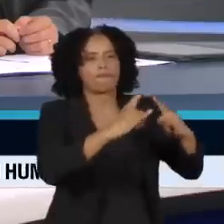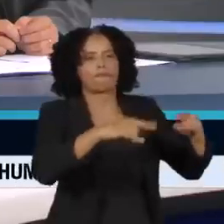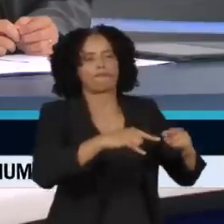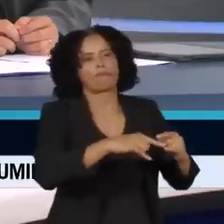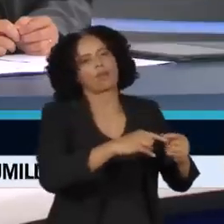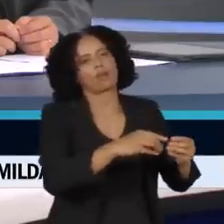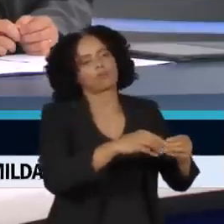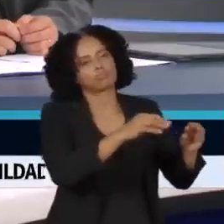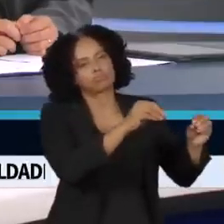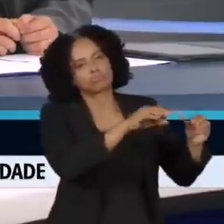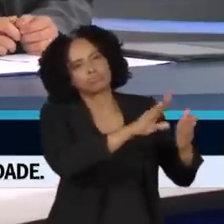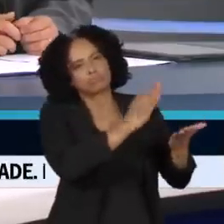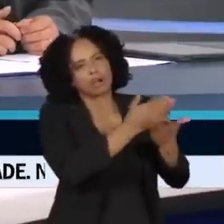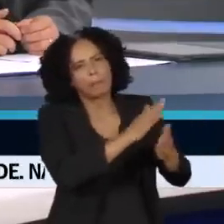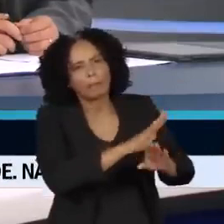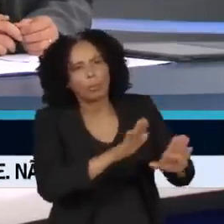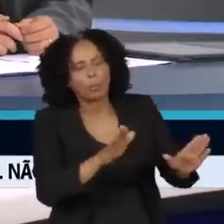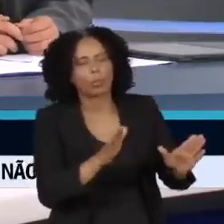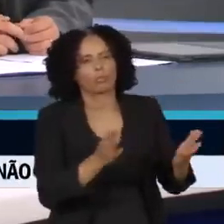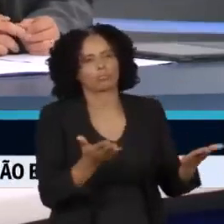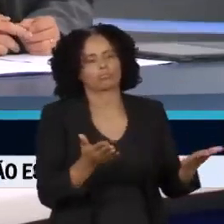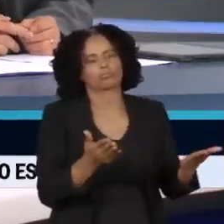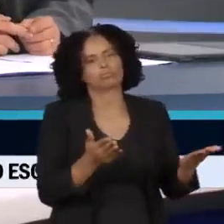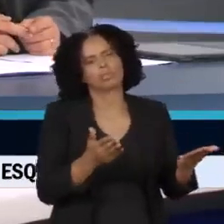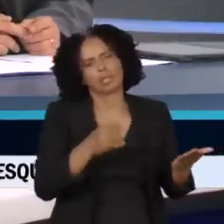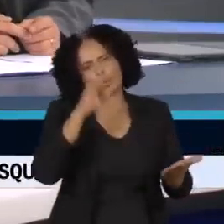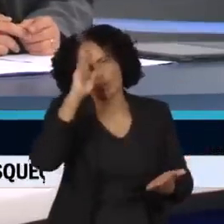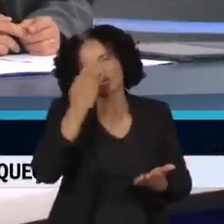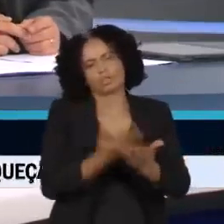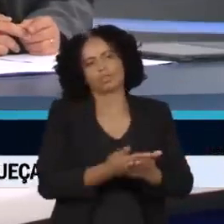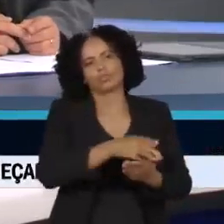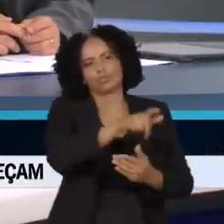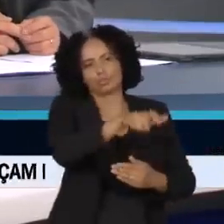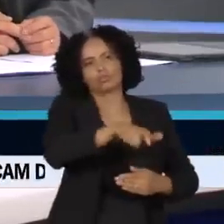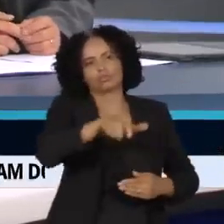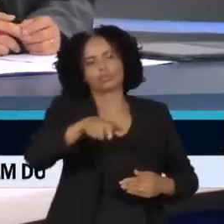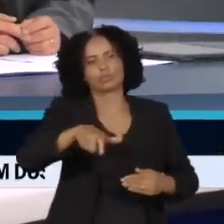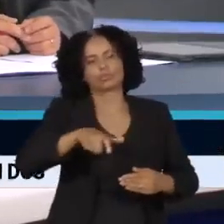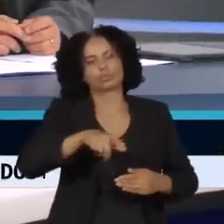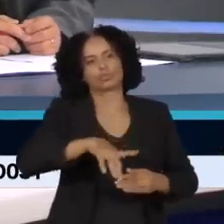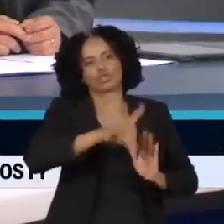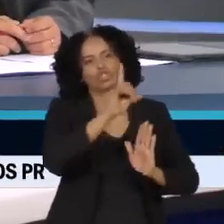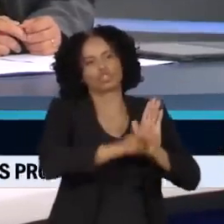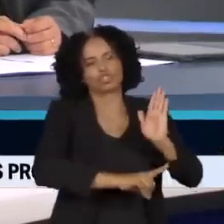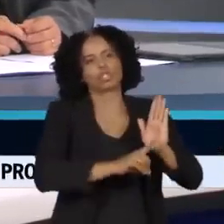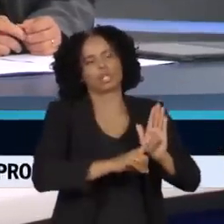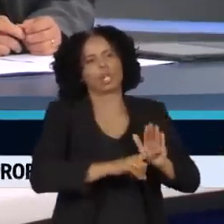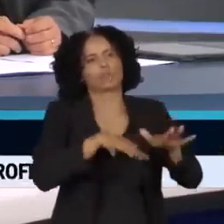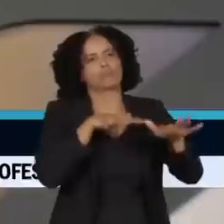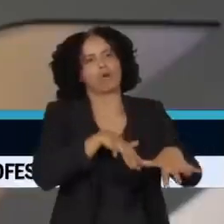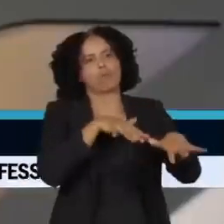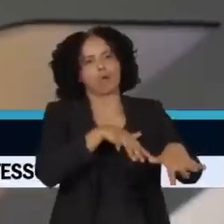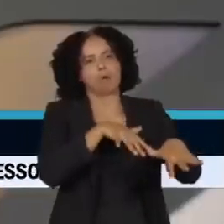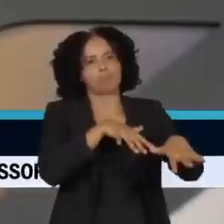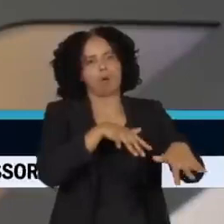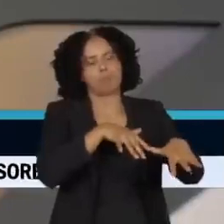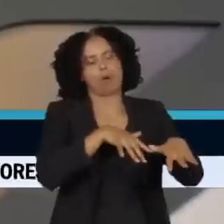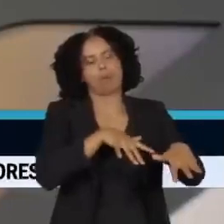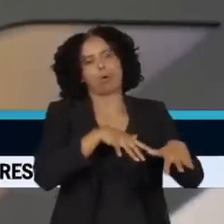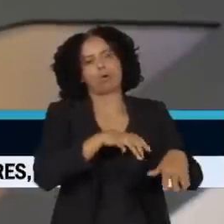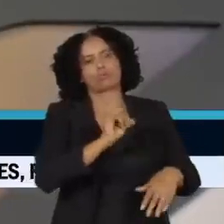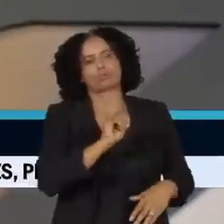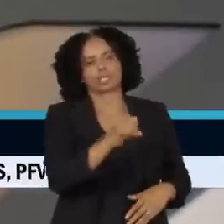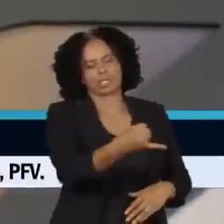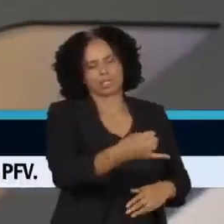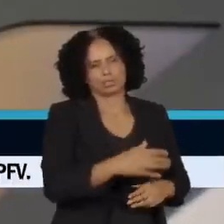manifestar. Nesse caso específico, talvez merecesse um cuidado das polícias, dos estados, para tentar compreender